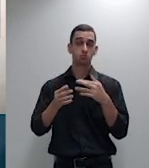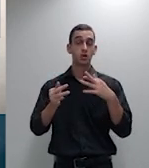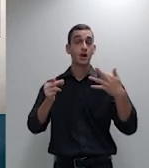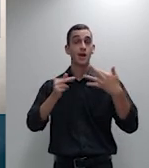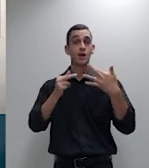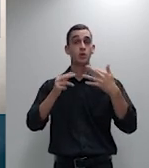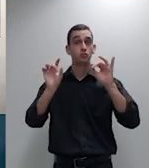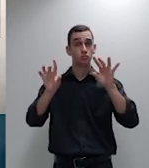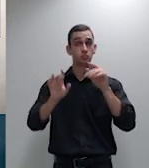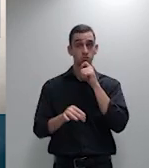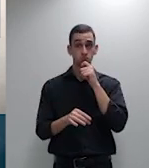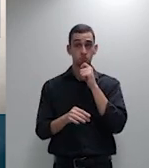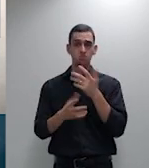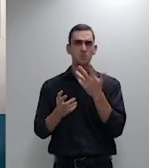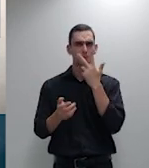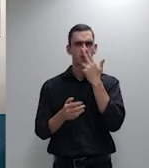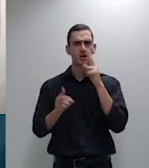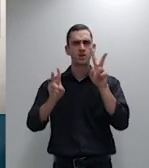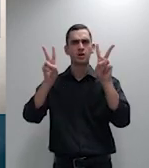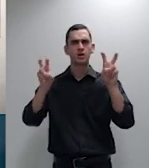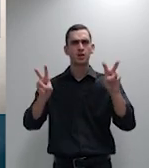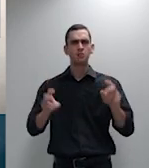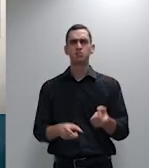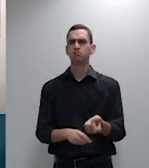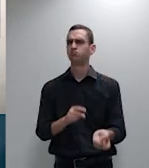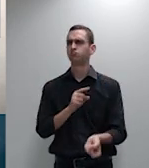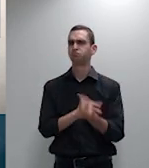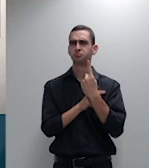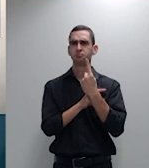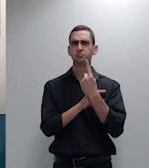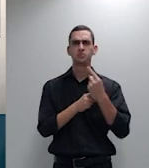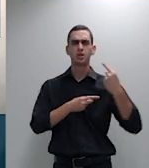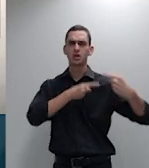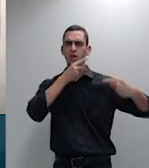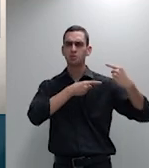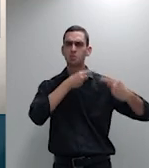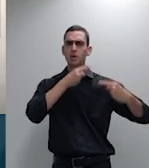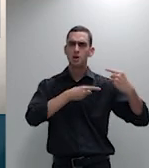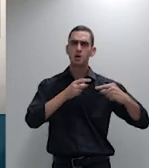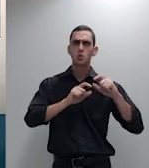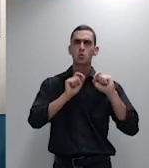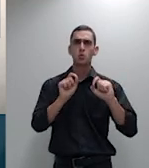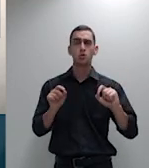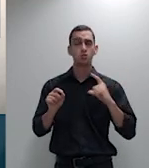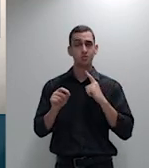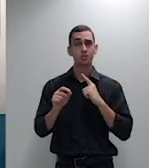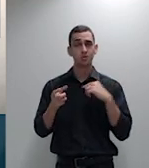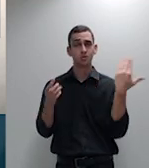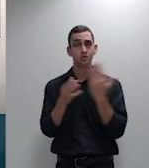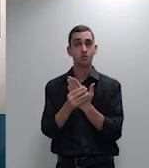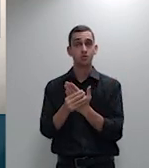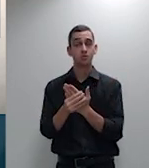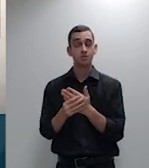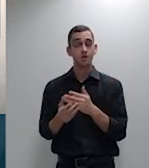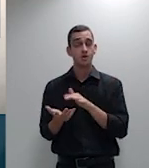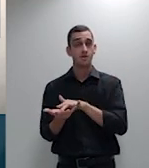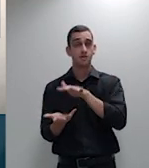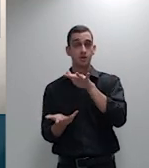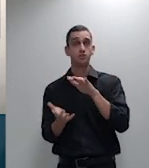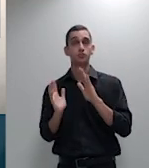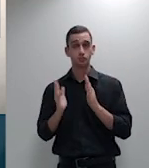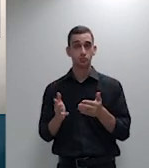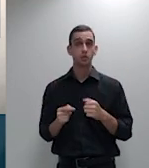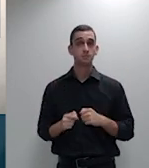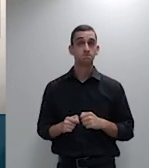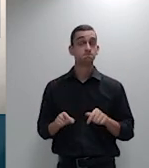estranho ao debate que foi tratado pelas partes nos autos eu acrescentaria ademais que